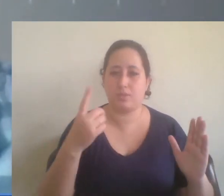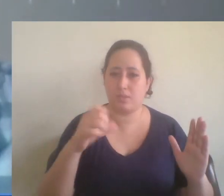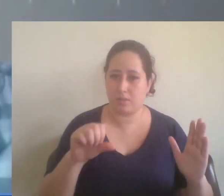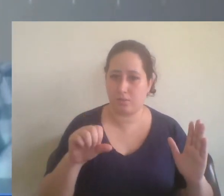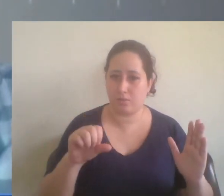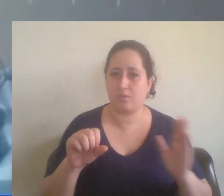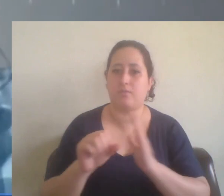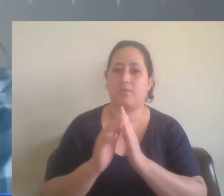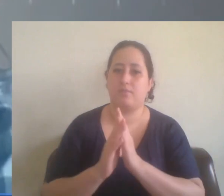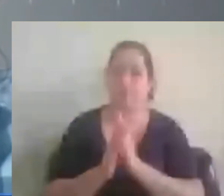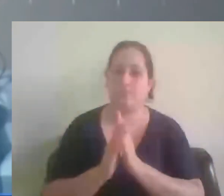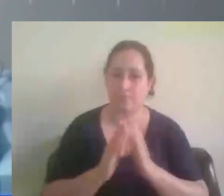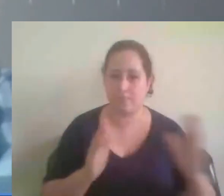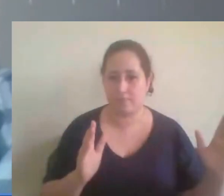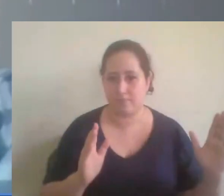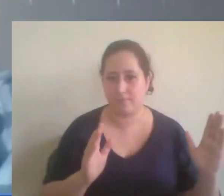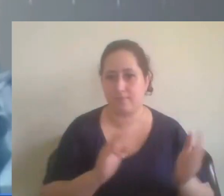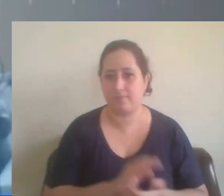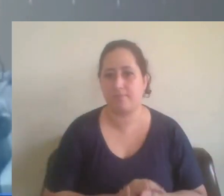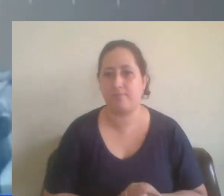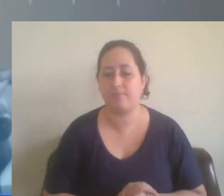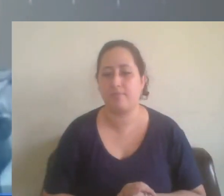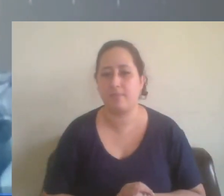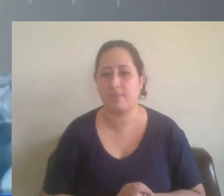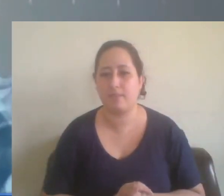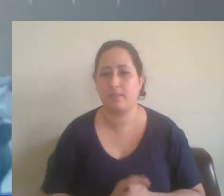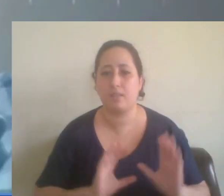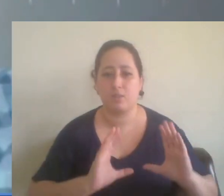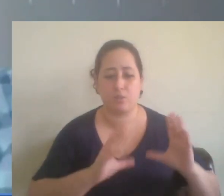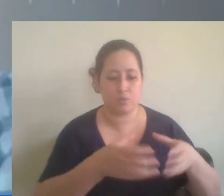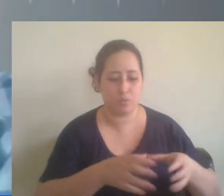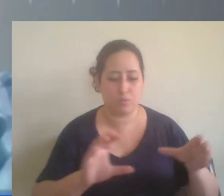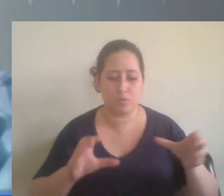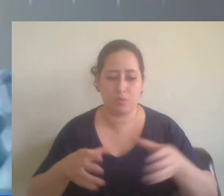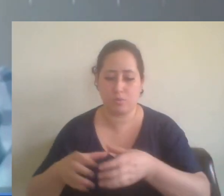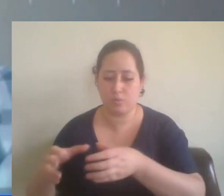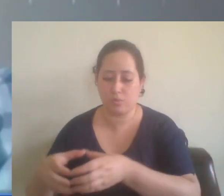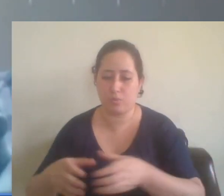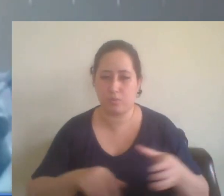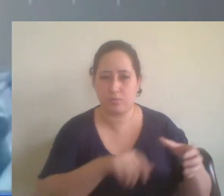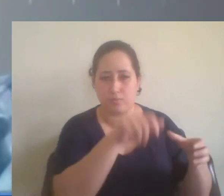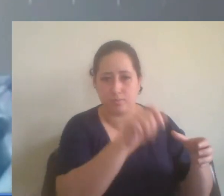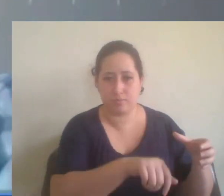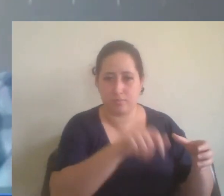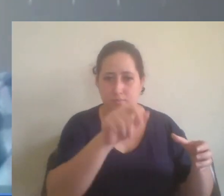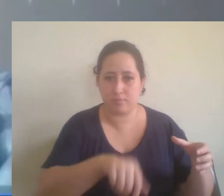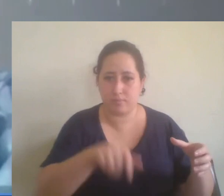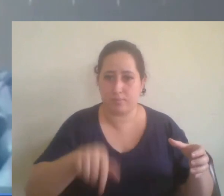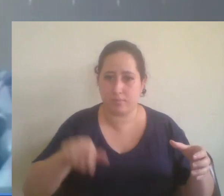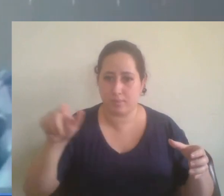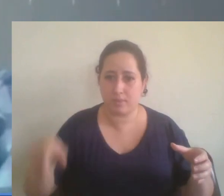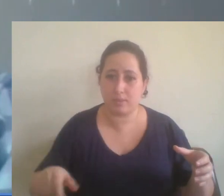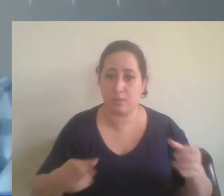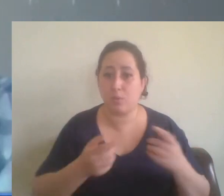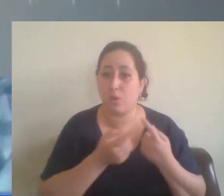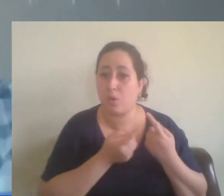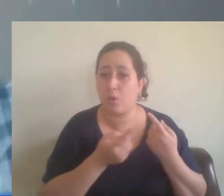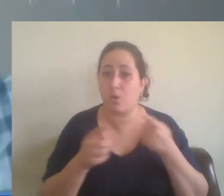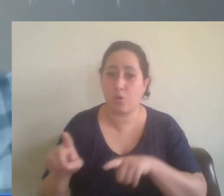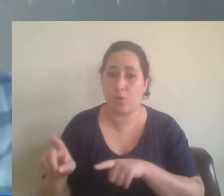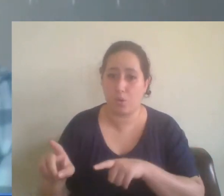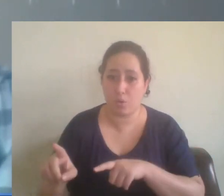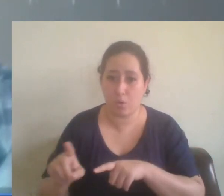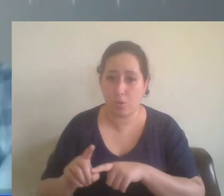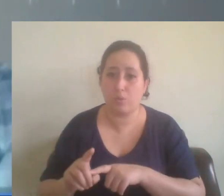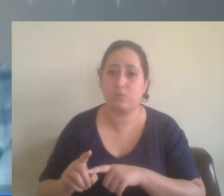E os grupos de indivíduos que são contrários a essas